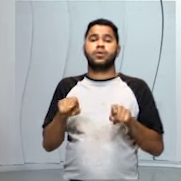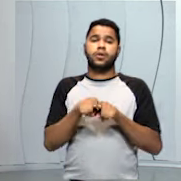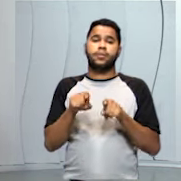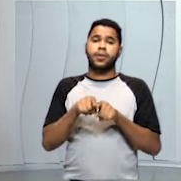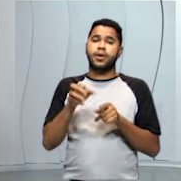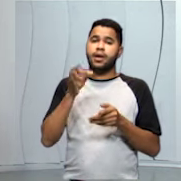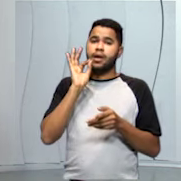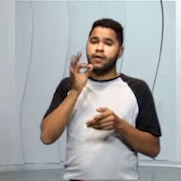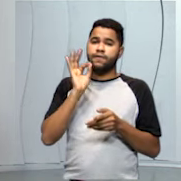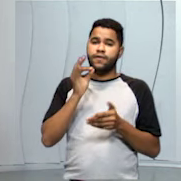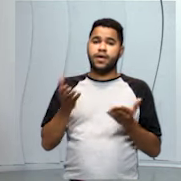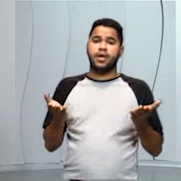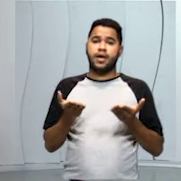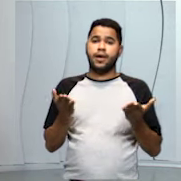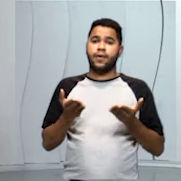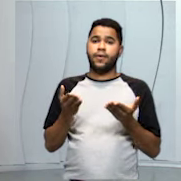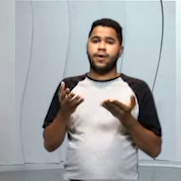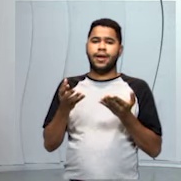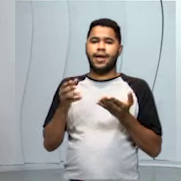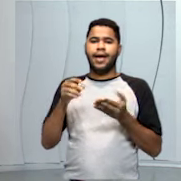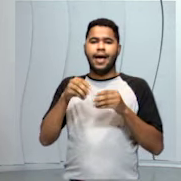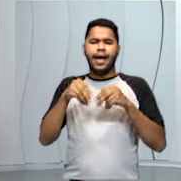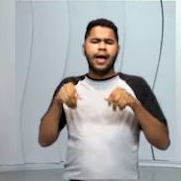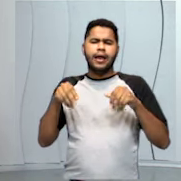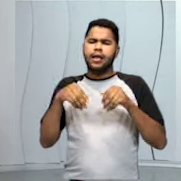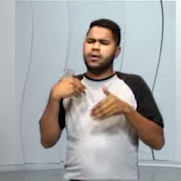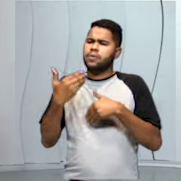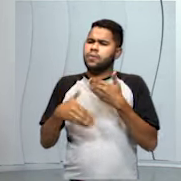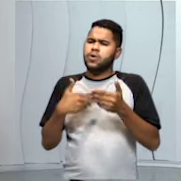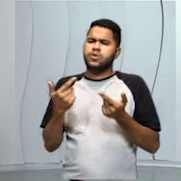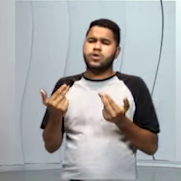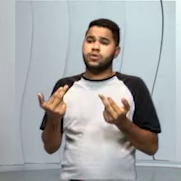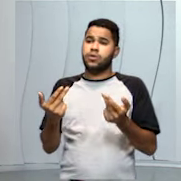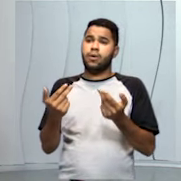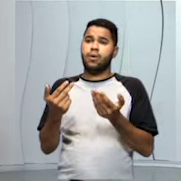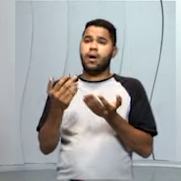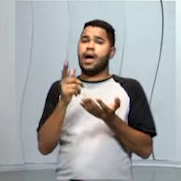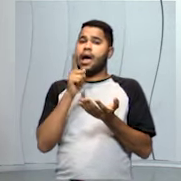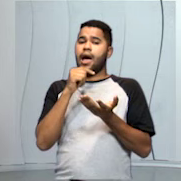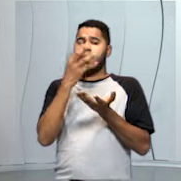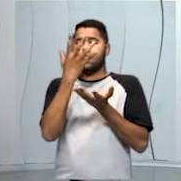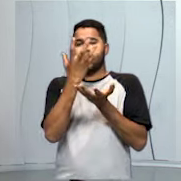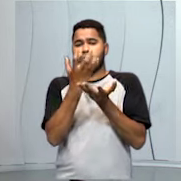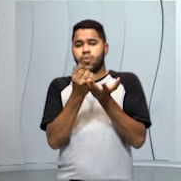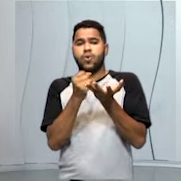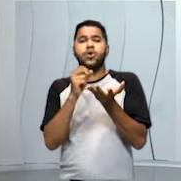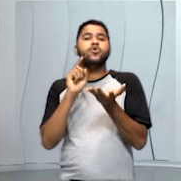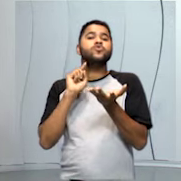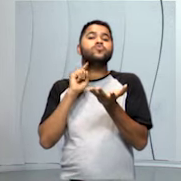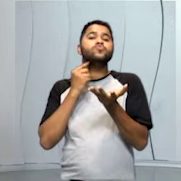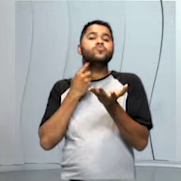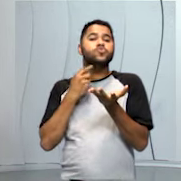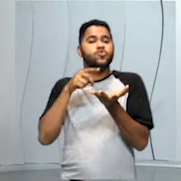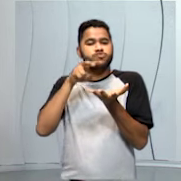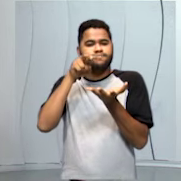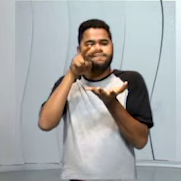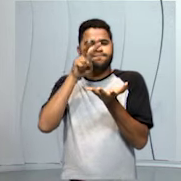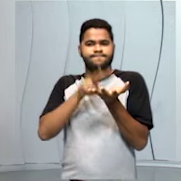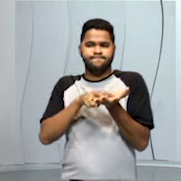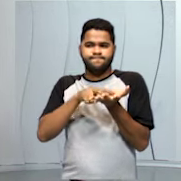e agora aqui através da areia. Mas o processo é o mesmo. A água passa e a impureza fica retida.